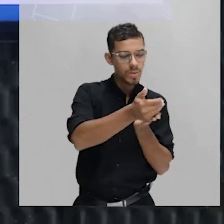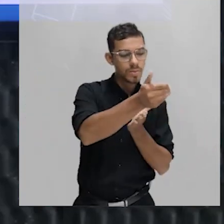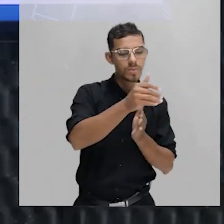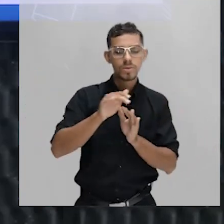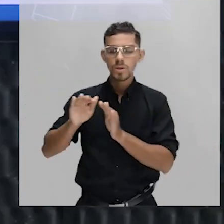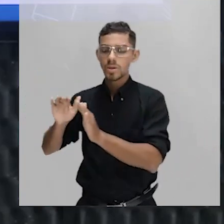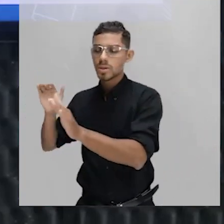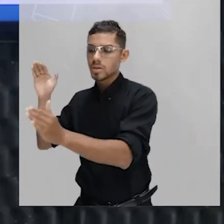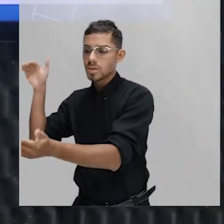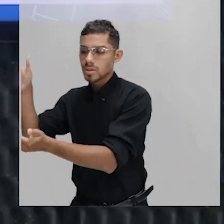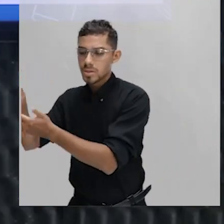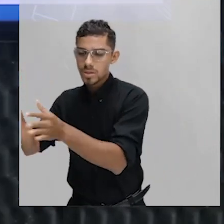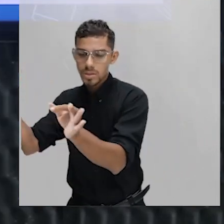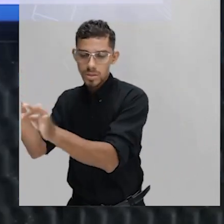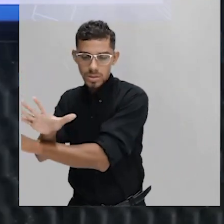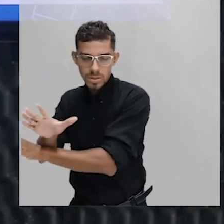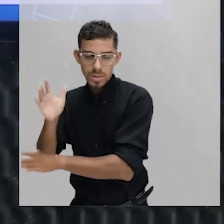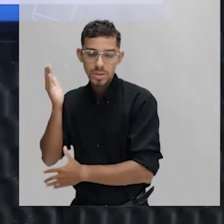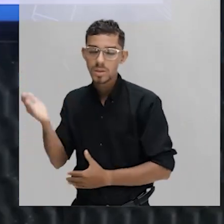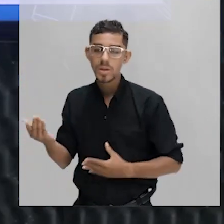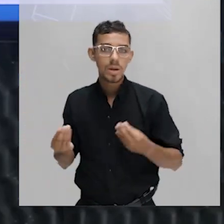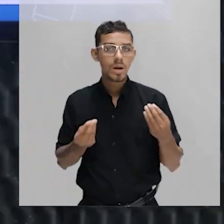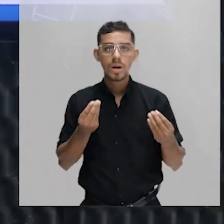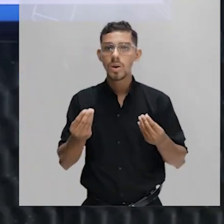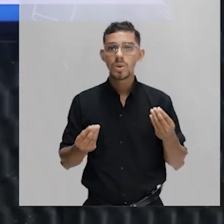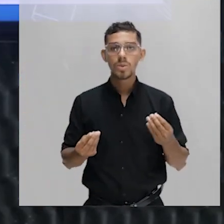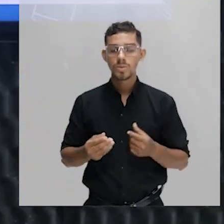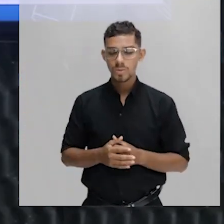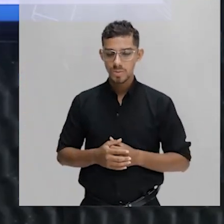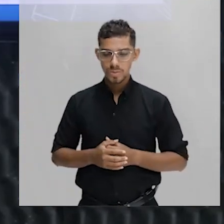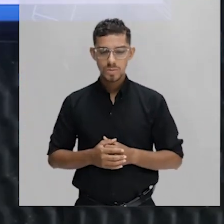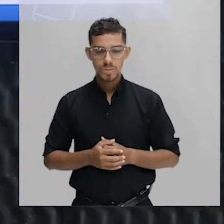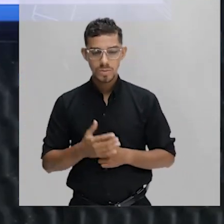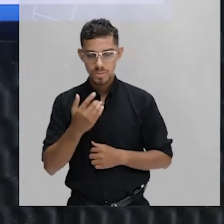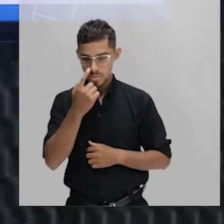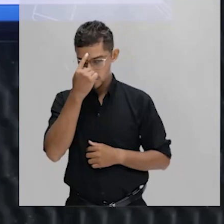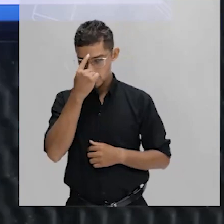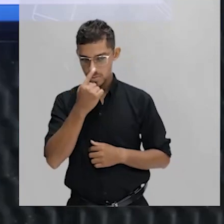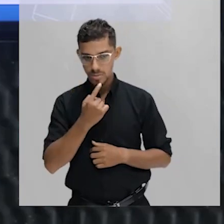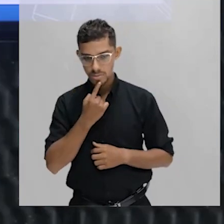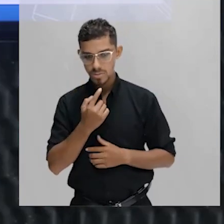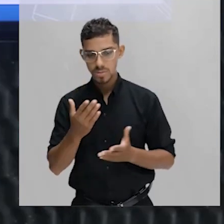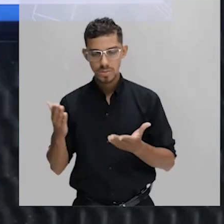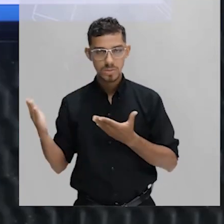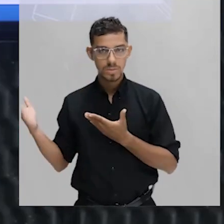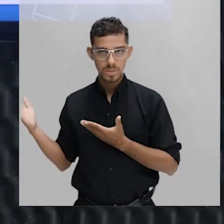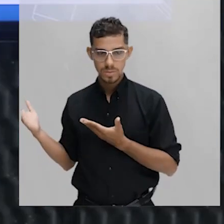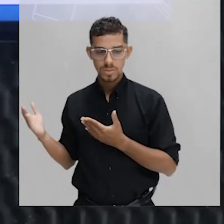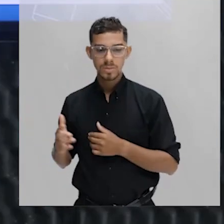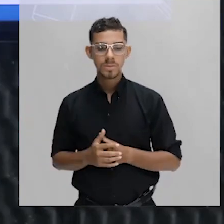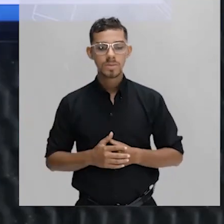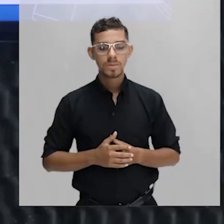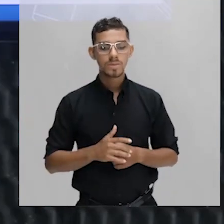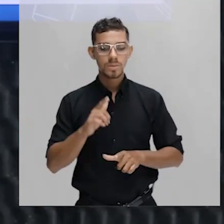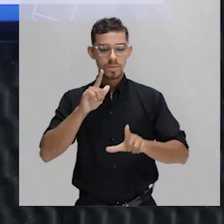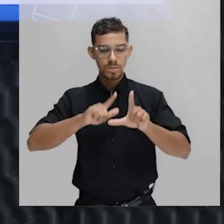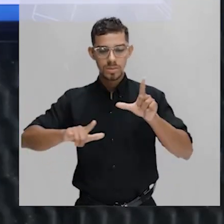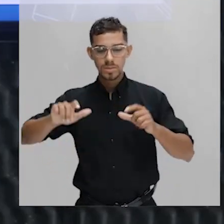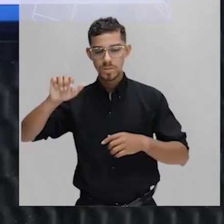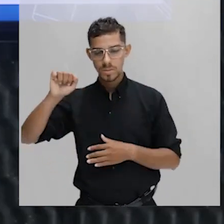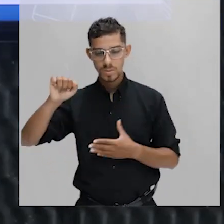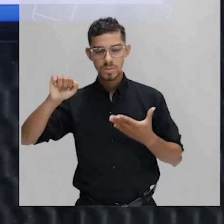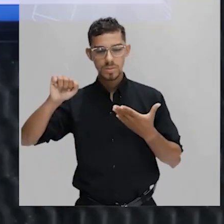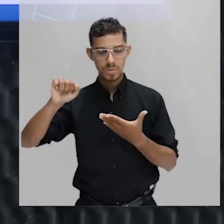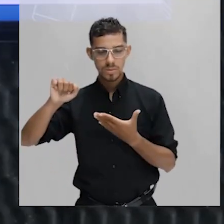Então, preste bem atenção. Na molécula, aqui nós temos, nessa figura, nessa letra A, nós temos a